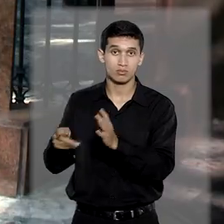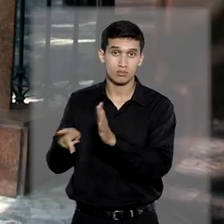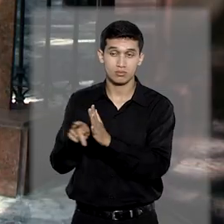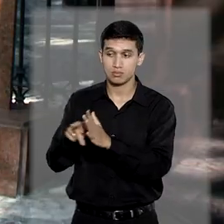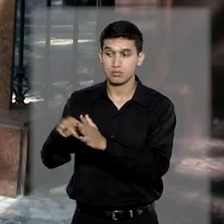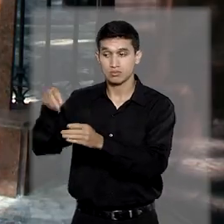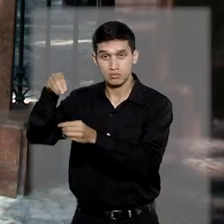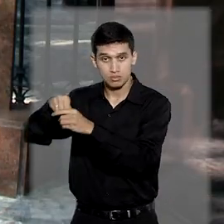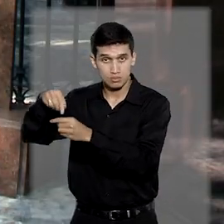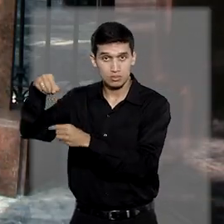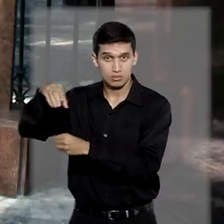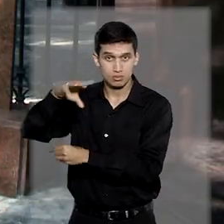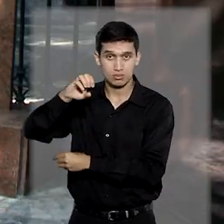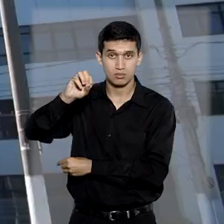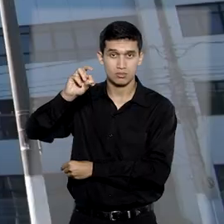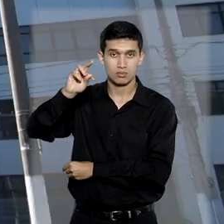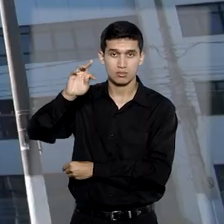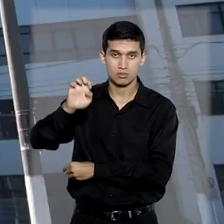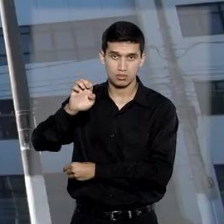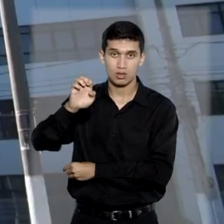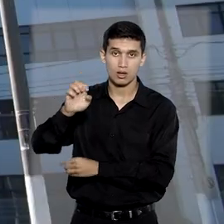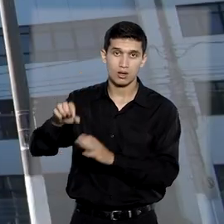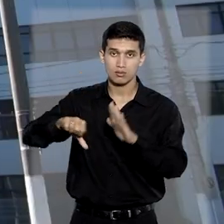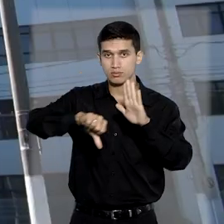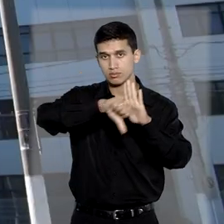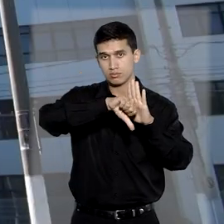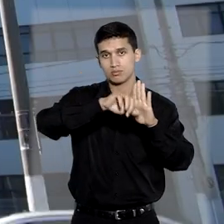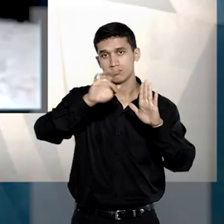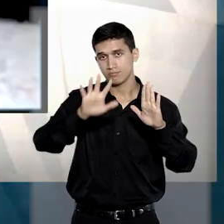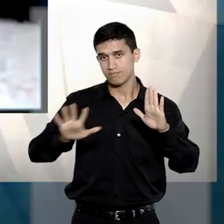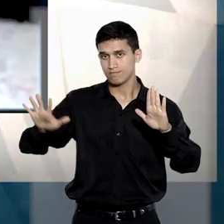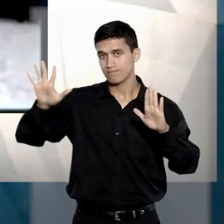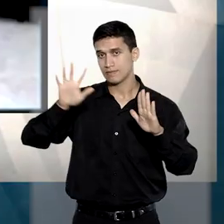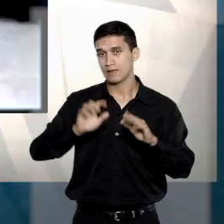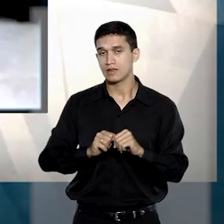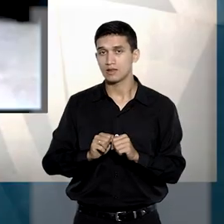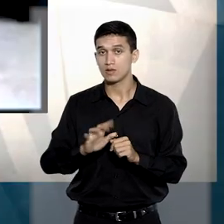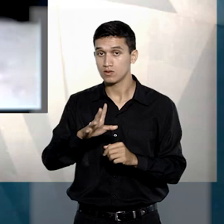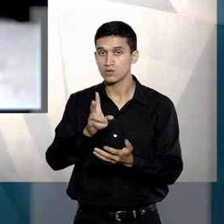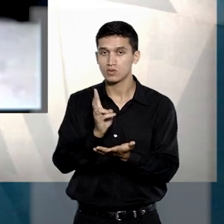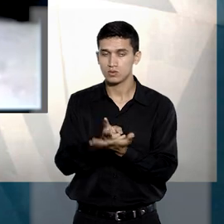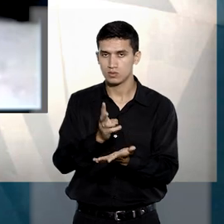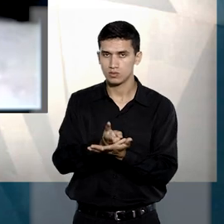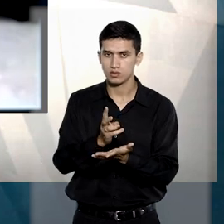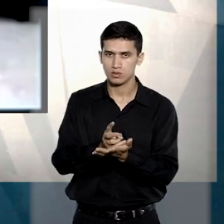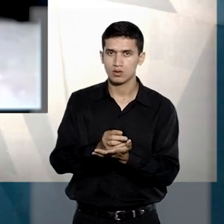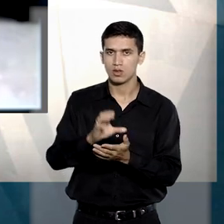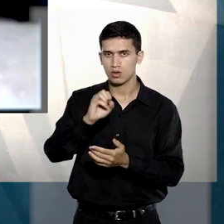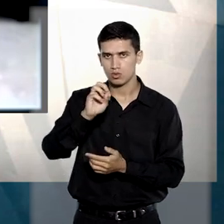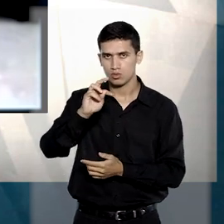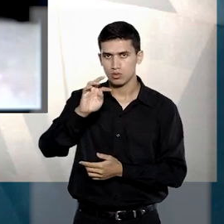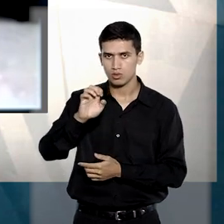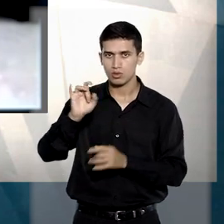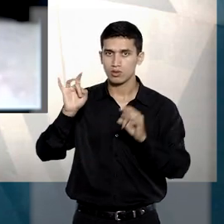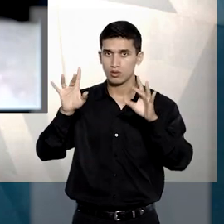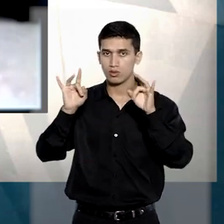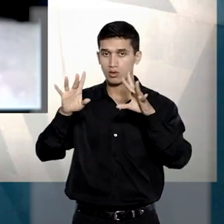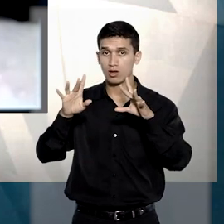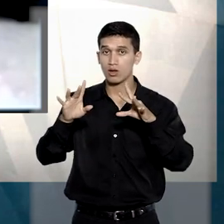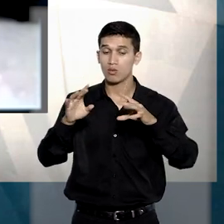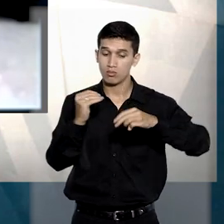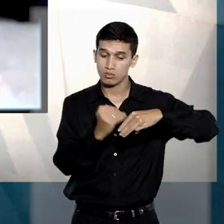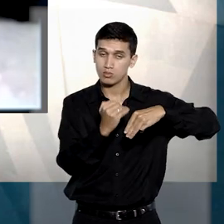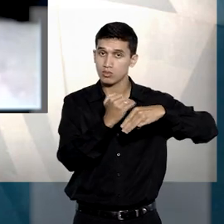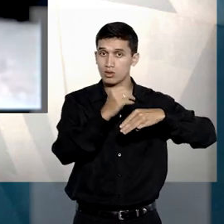prerrogativa de função naquela corte, na hipótese de crimes federais. Mas prevaleceu na Corte Especial o entendimento do ministro